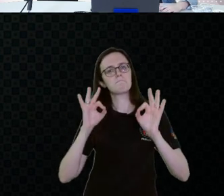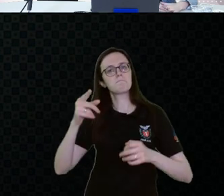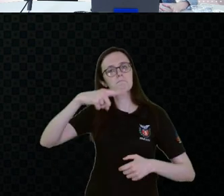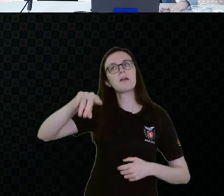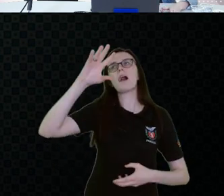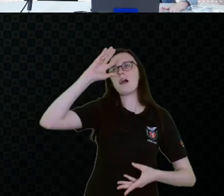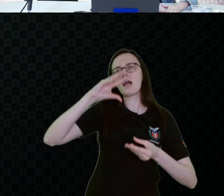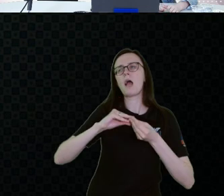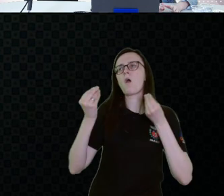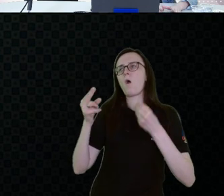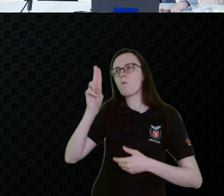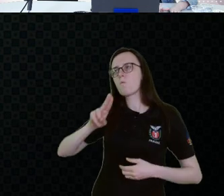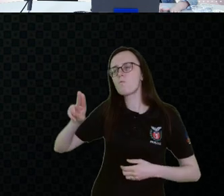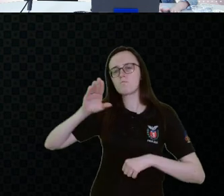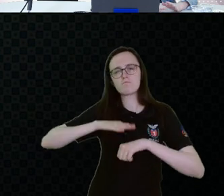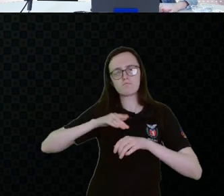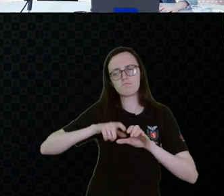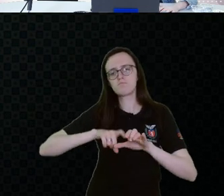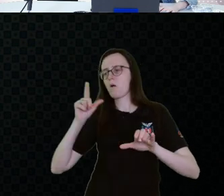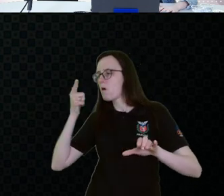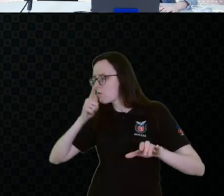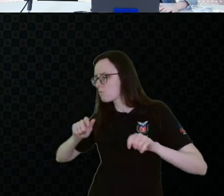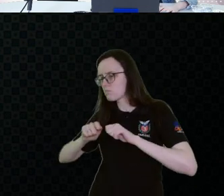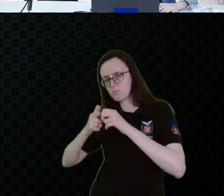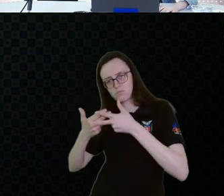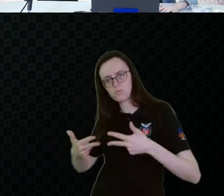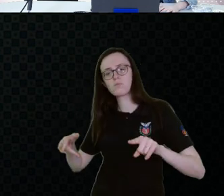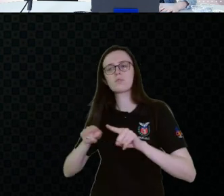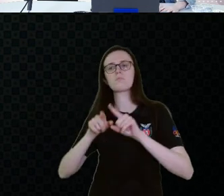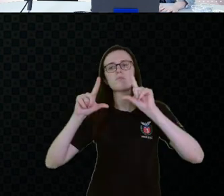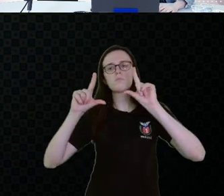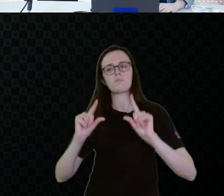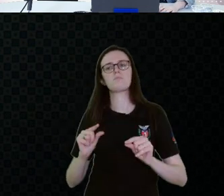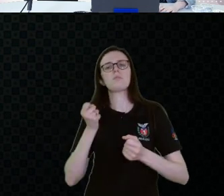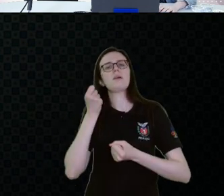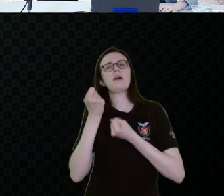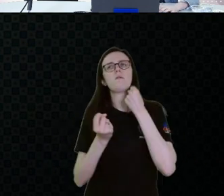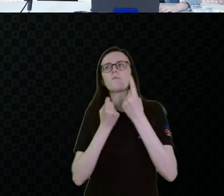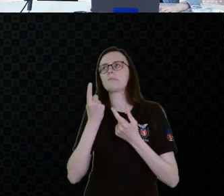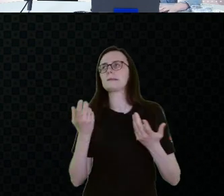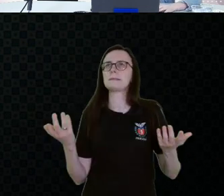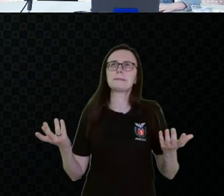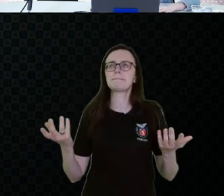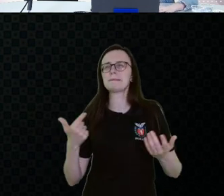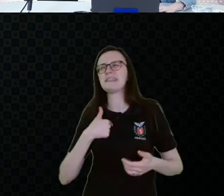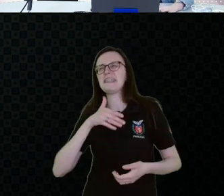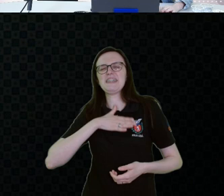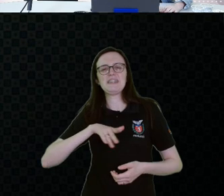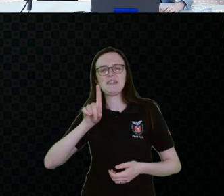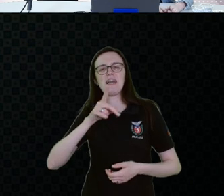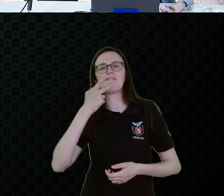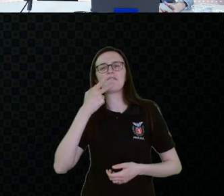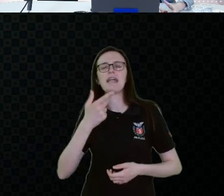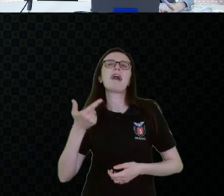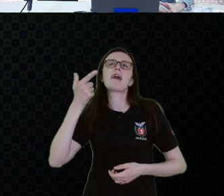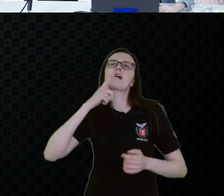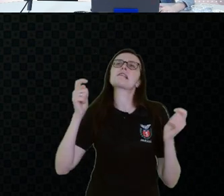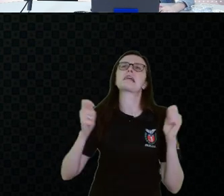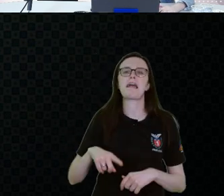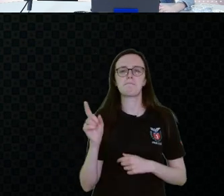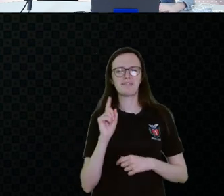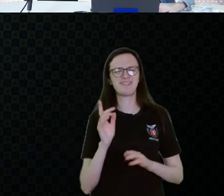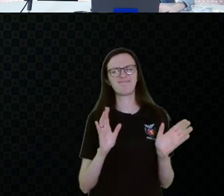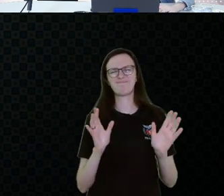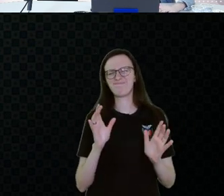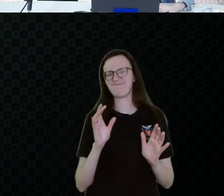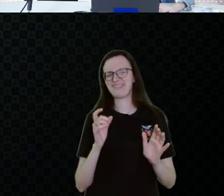a independência, a autonomia, minimizar algumas... Eu não gosto muito da incapacidade, aqui eu trouxe